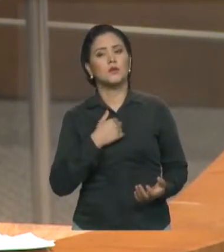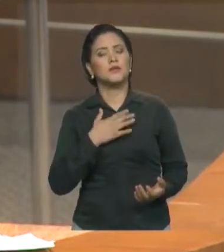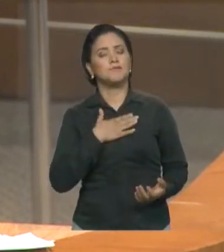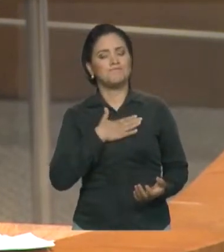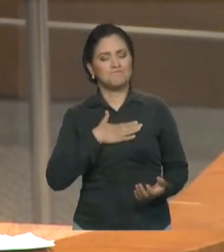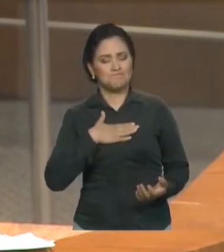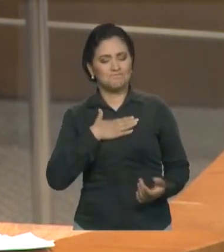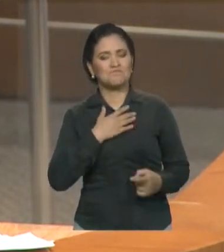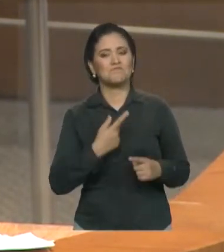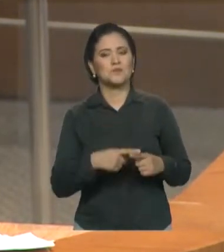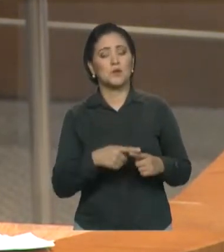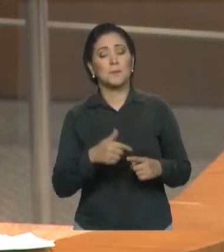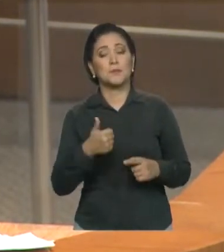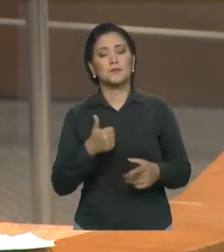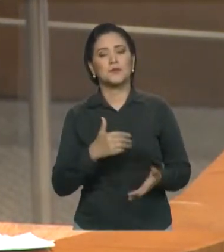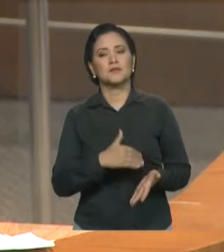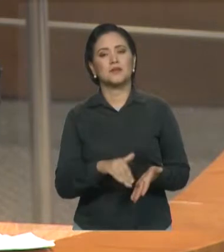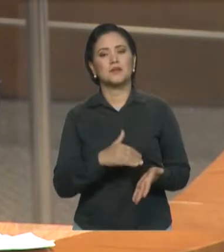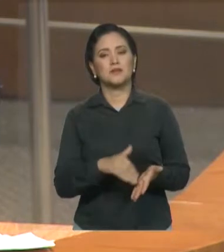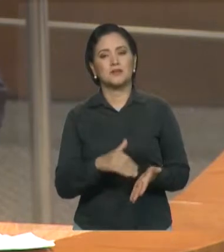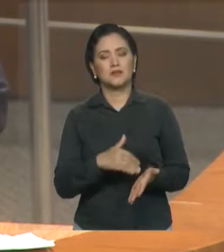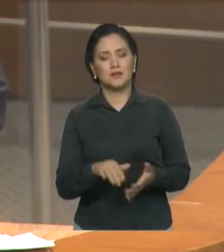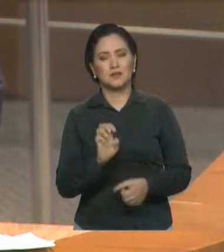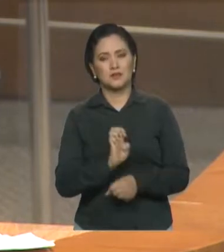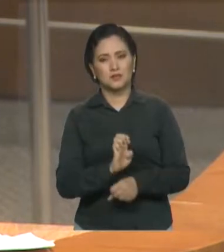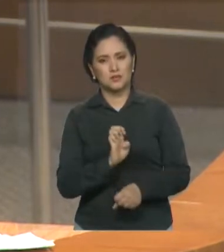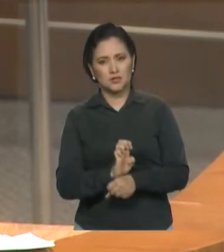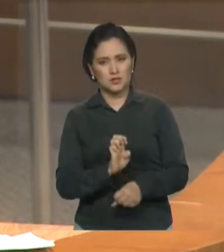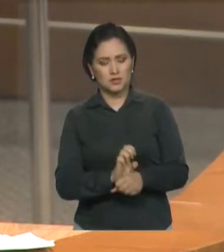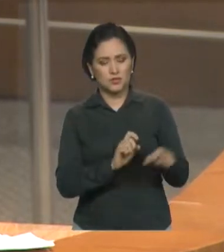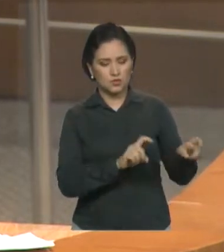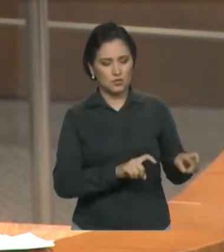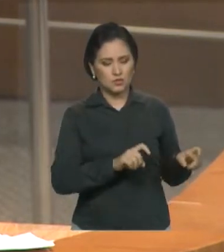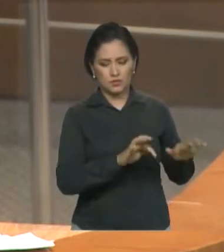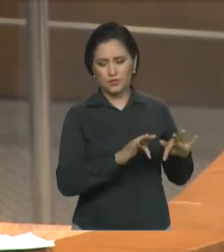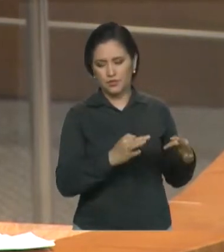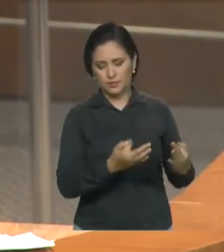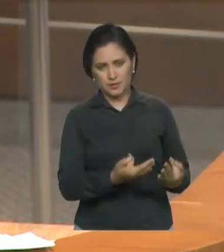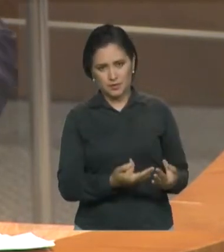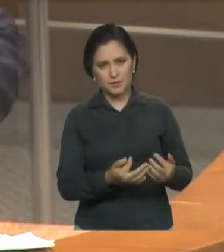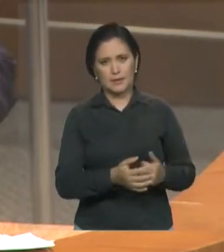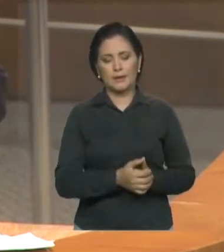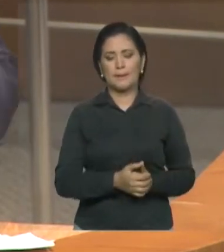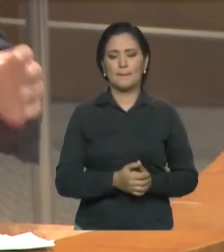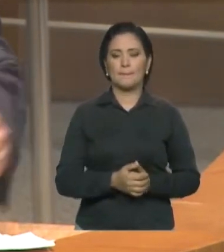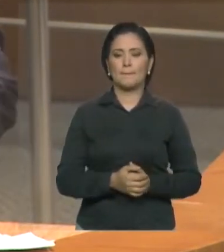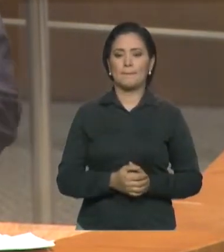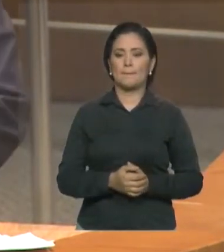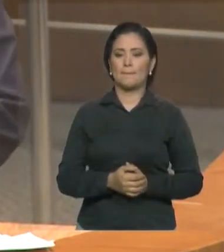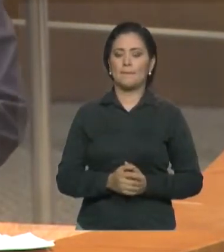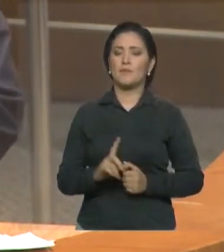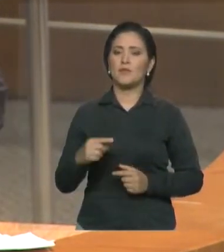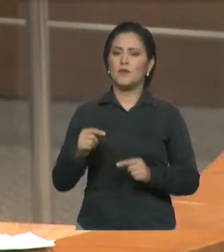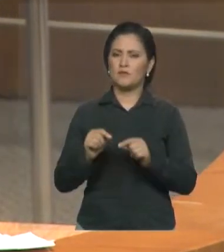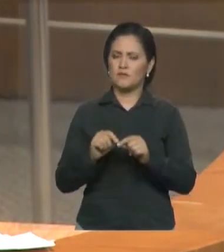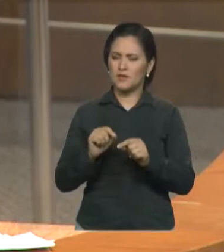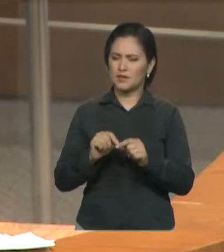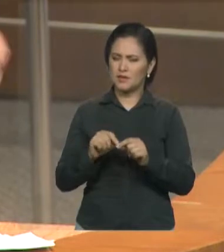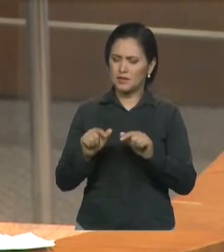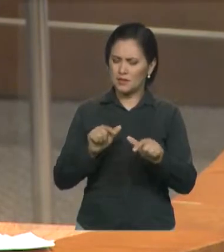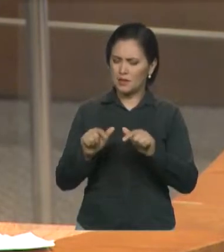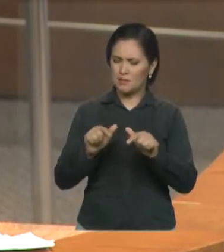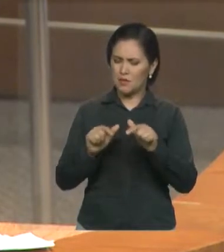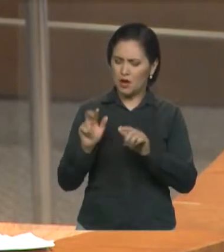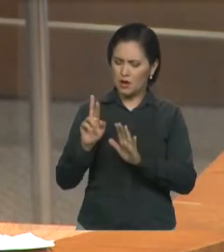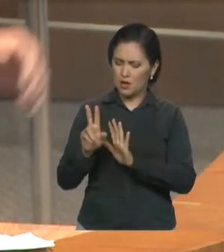desse Estado e na oportunidade, deputados, a gentil. Nós fizemos muitos trabalhos e os